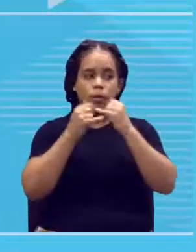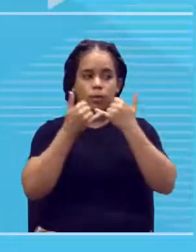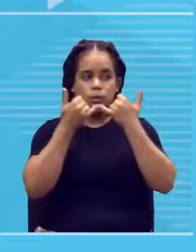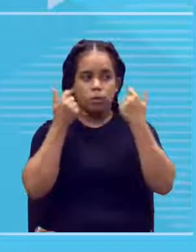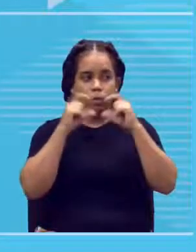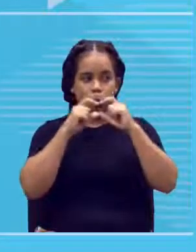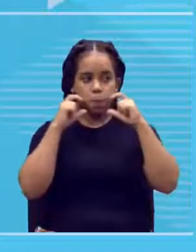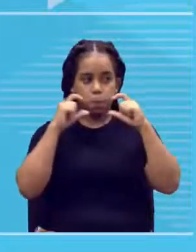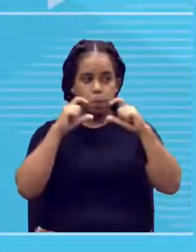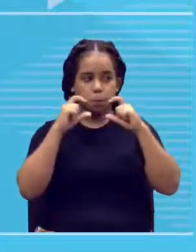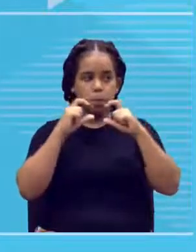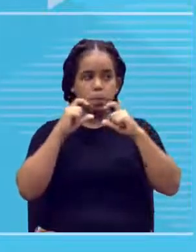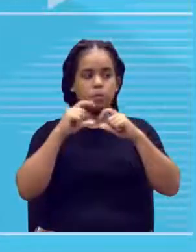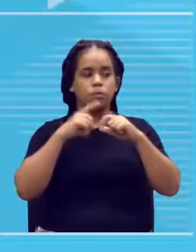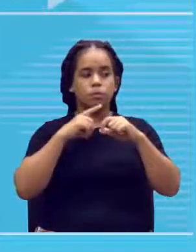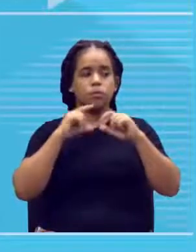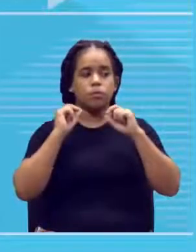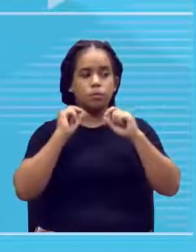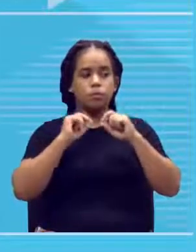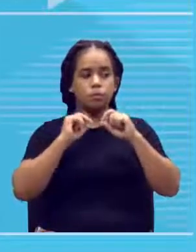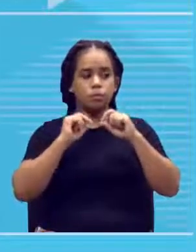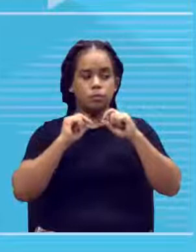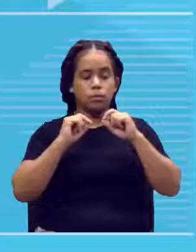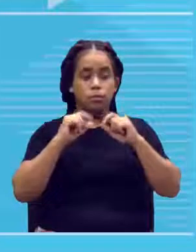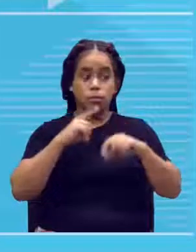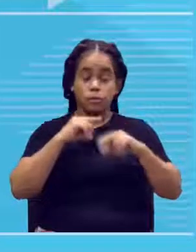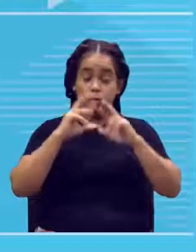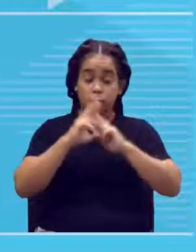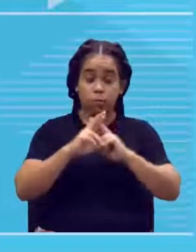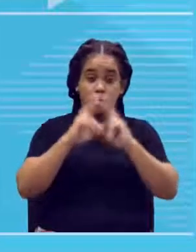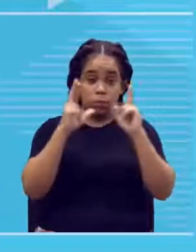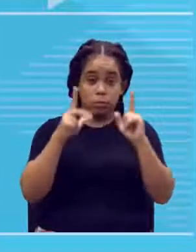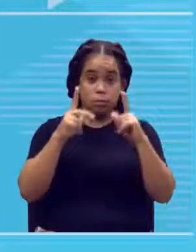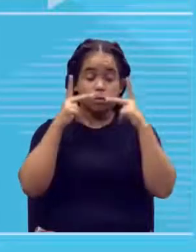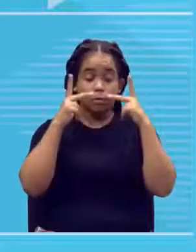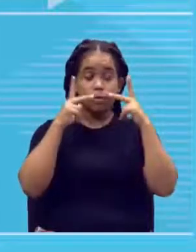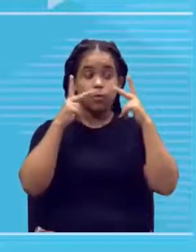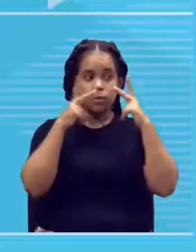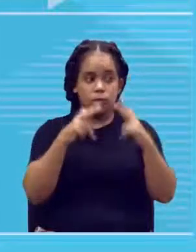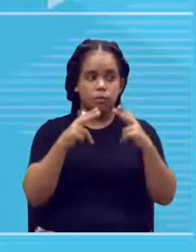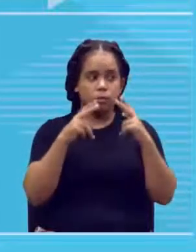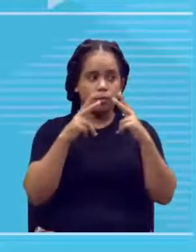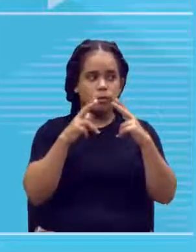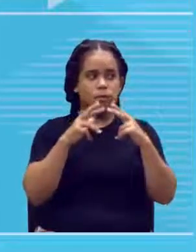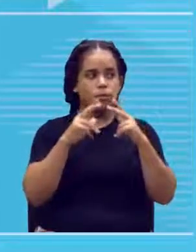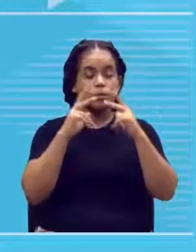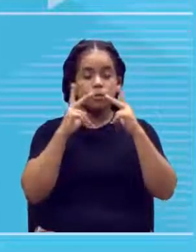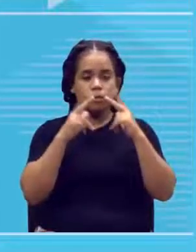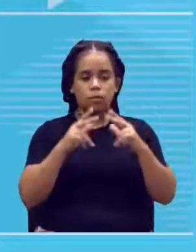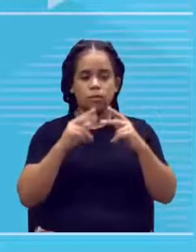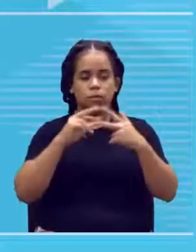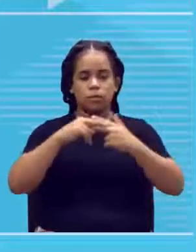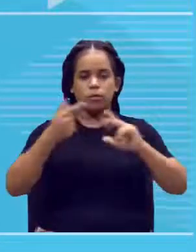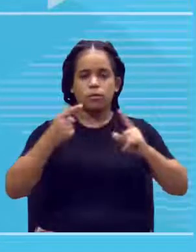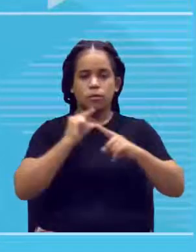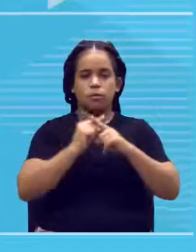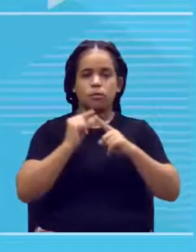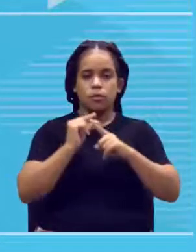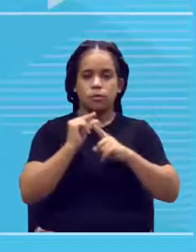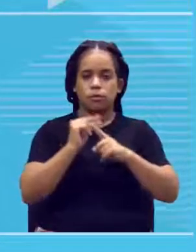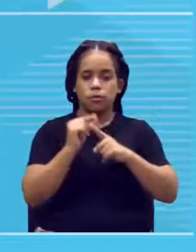bonitinhos. Quando os genes são iguais, os genes que representam a mesma